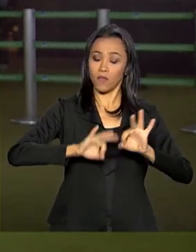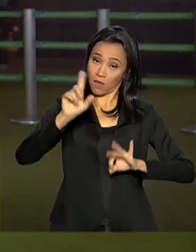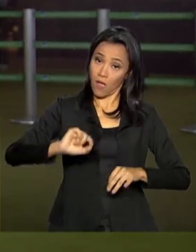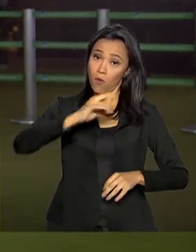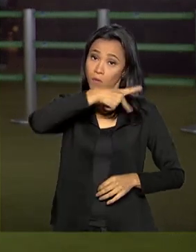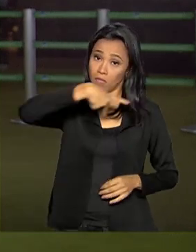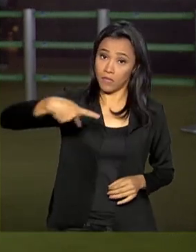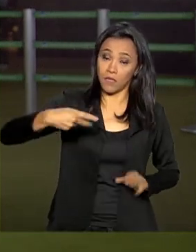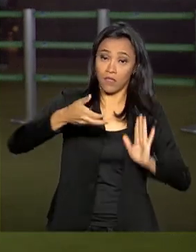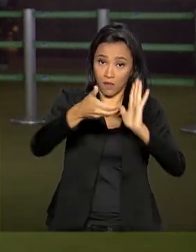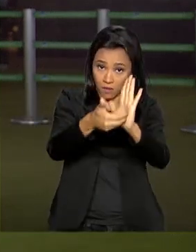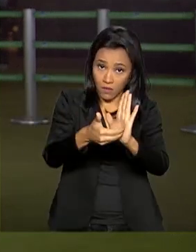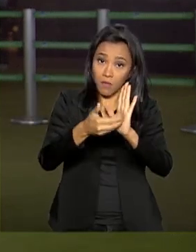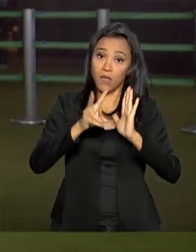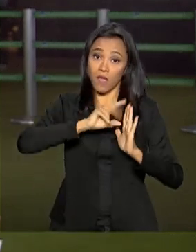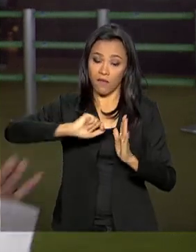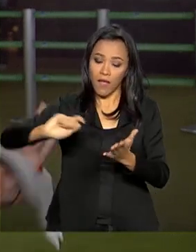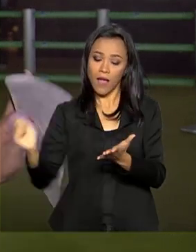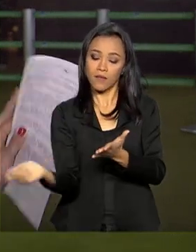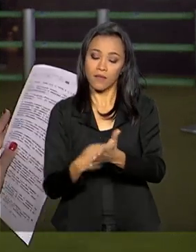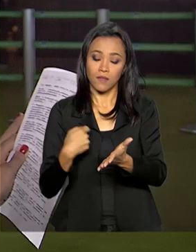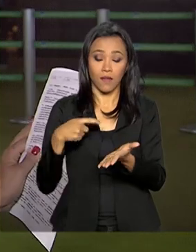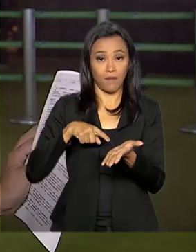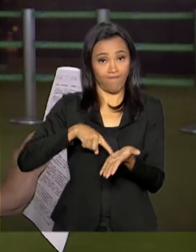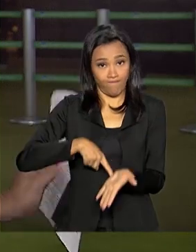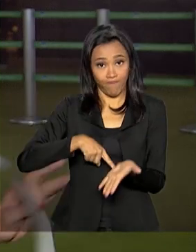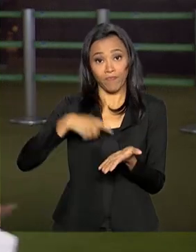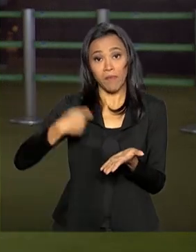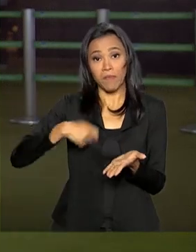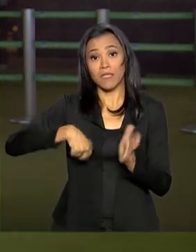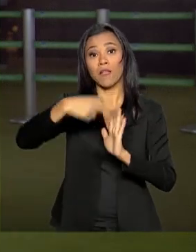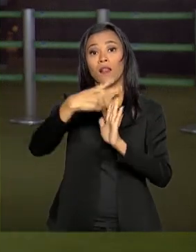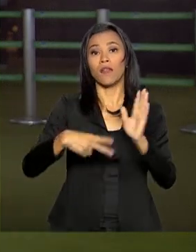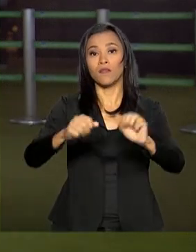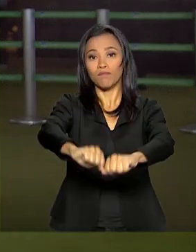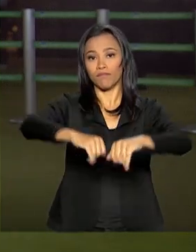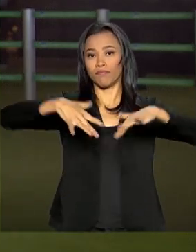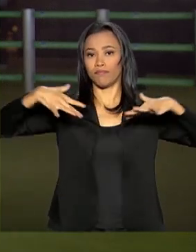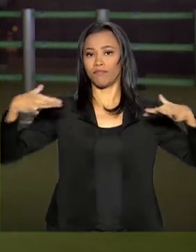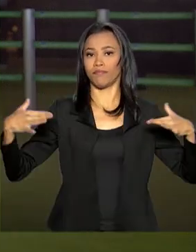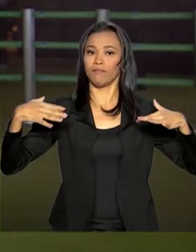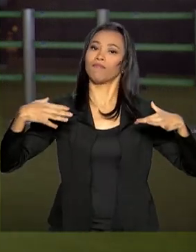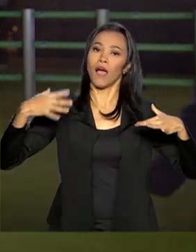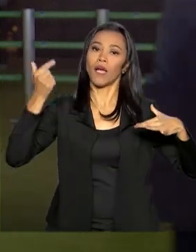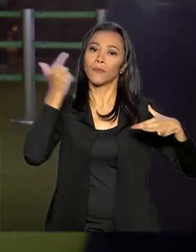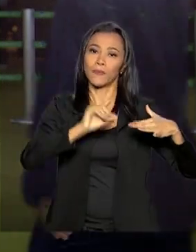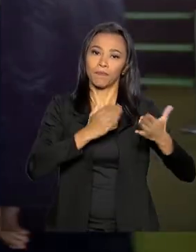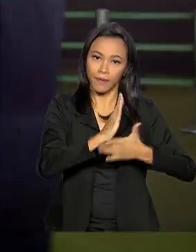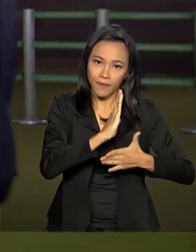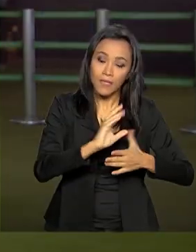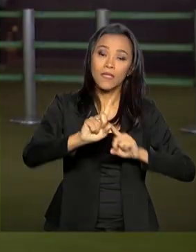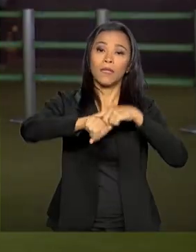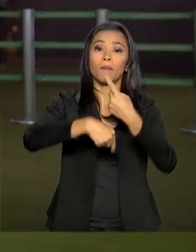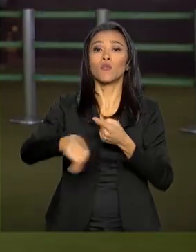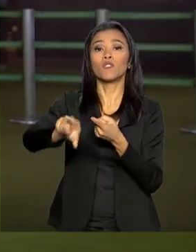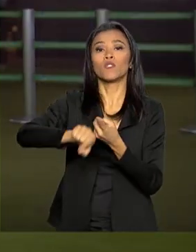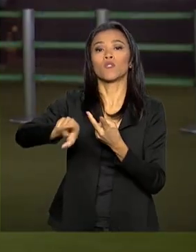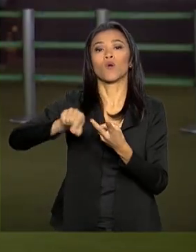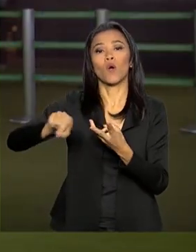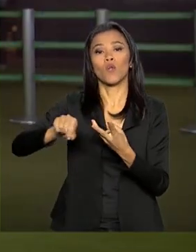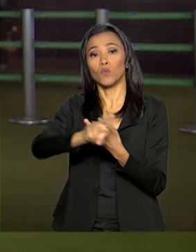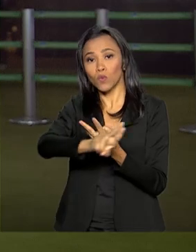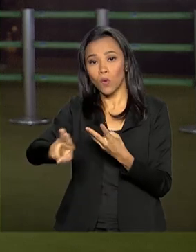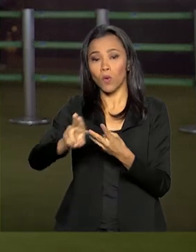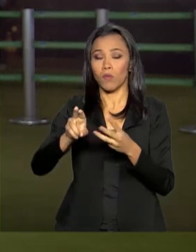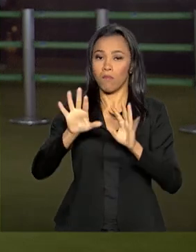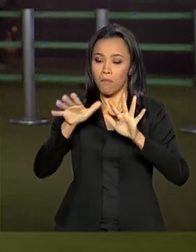assinar um ato de criação que, para ter validade, precisa ser lido ali no plenário. Depois disso, teremos a indicação nominal dos parlamentares que